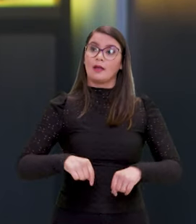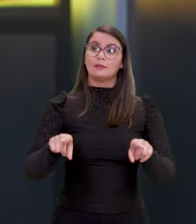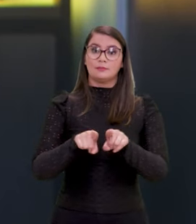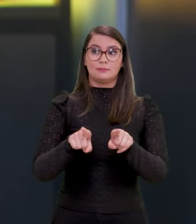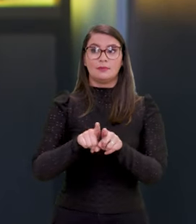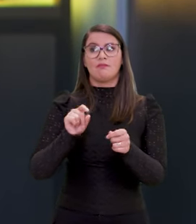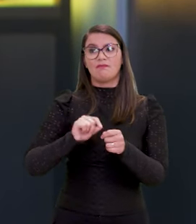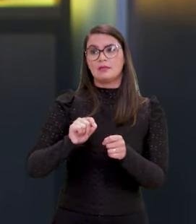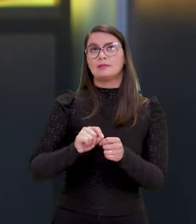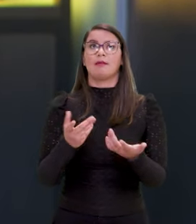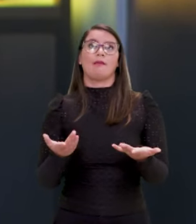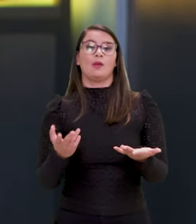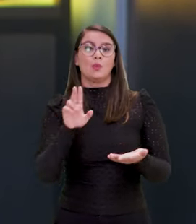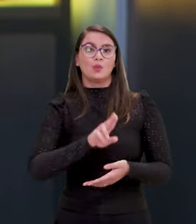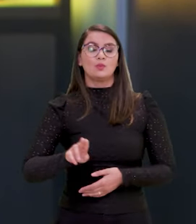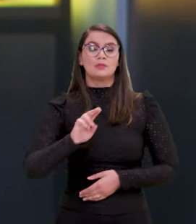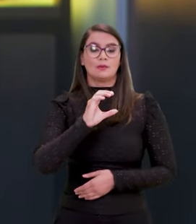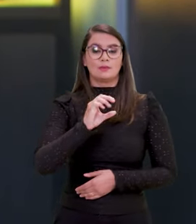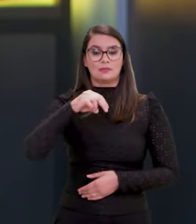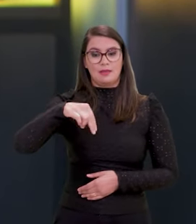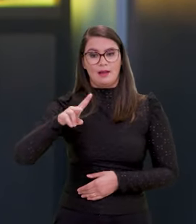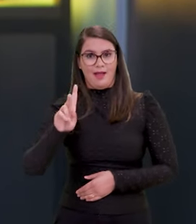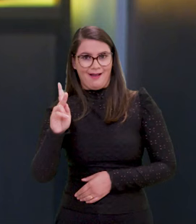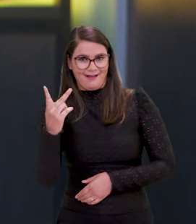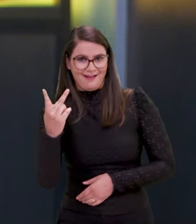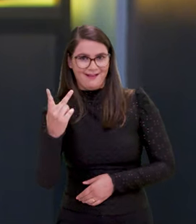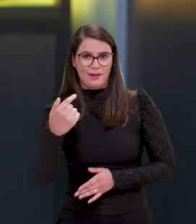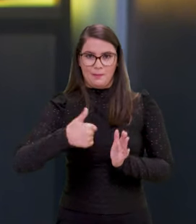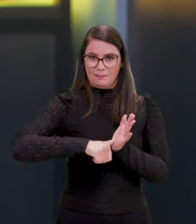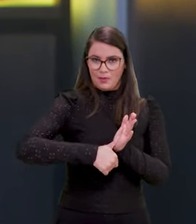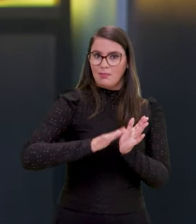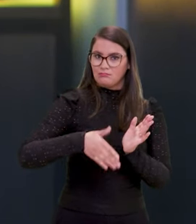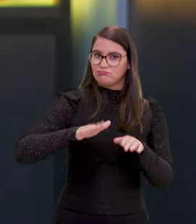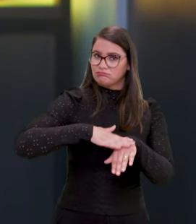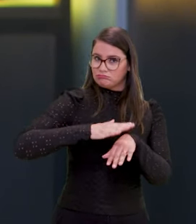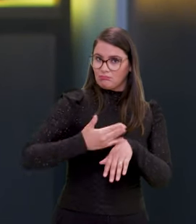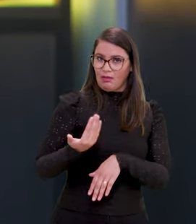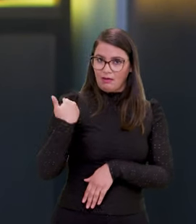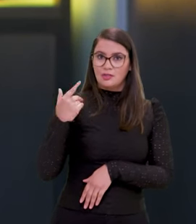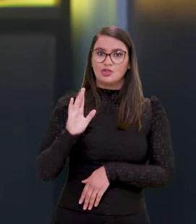ser feito através do CNH, do registro biométrico que a pessoa obtém,